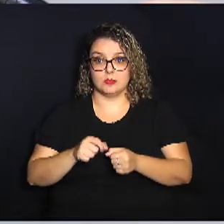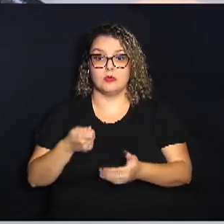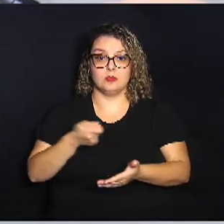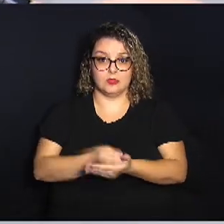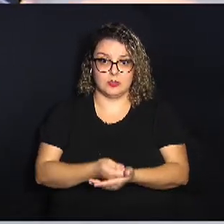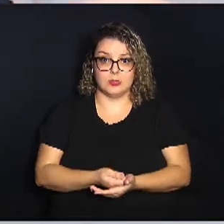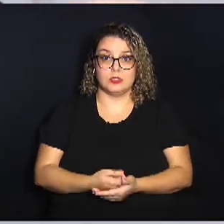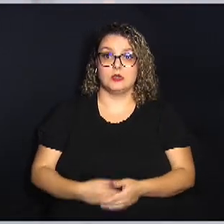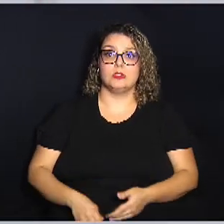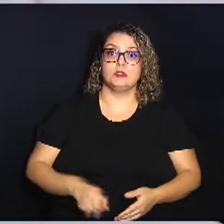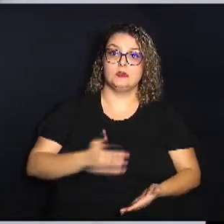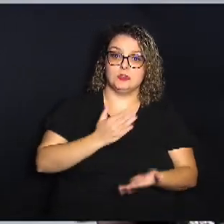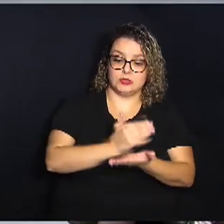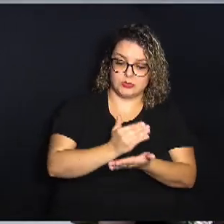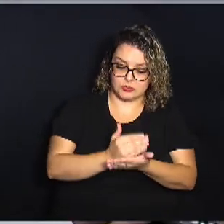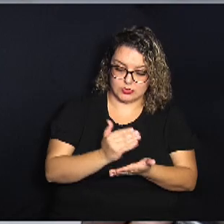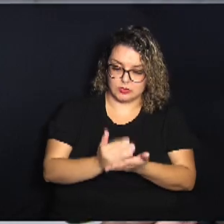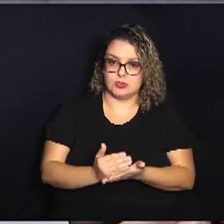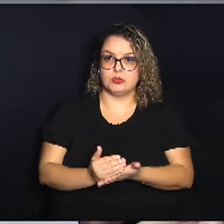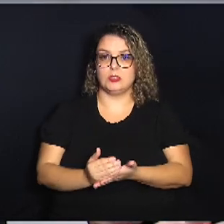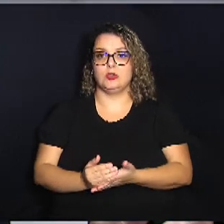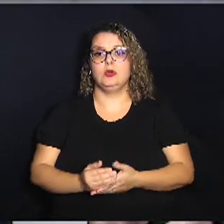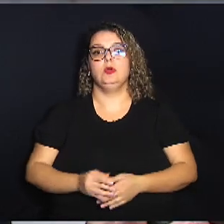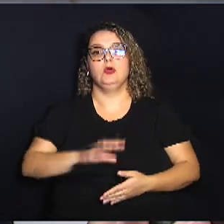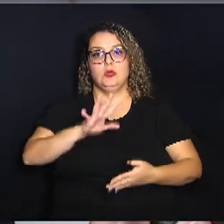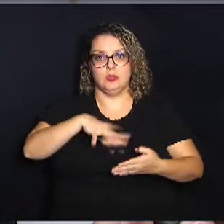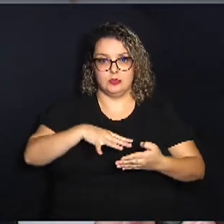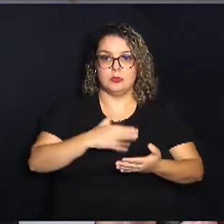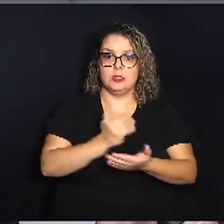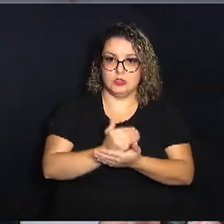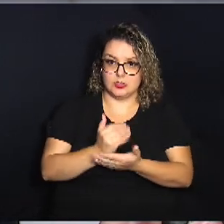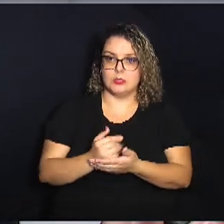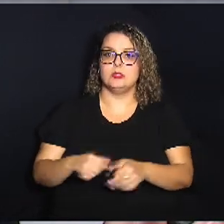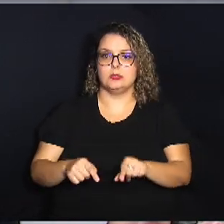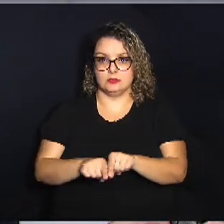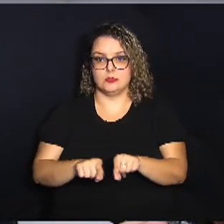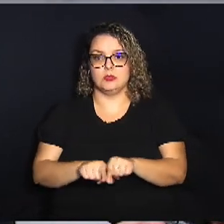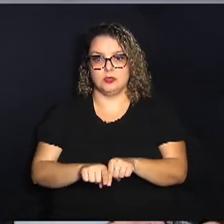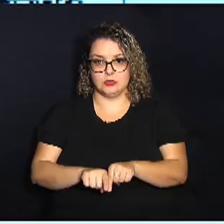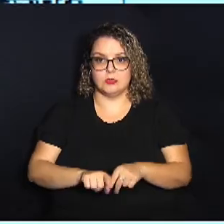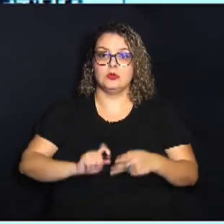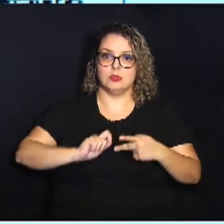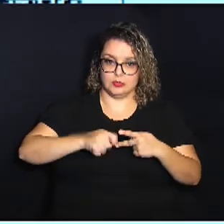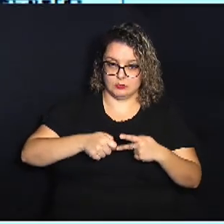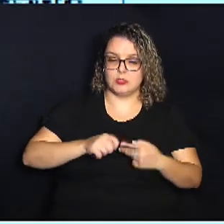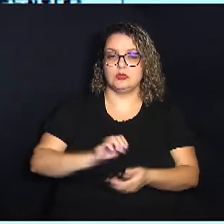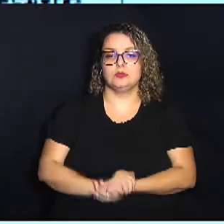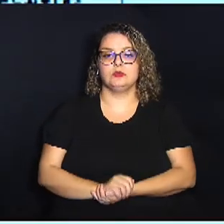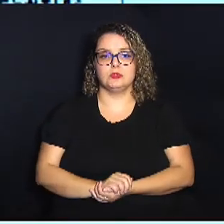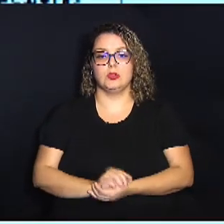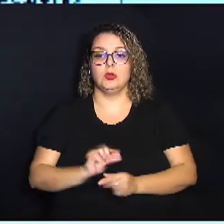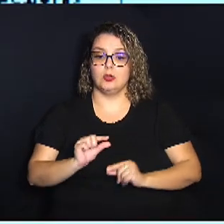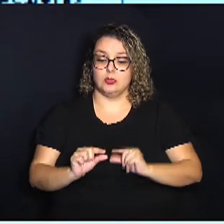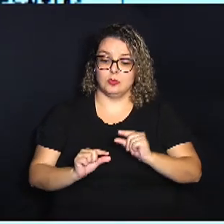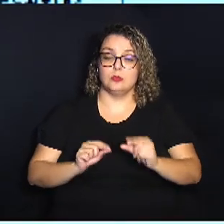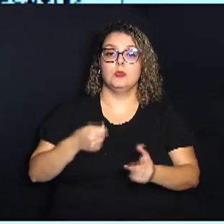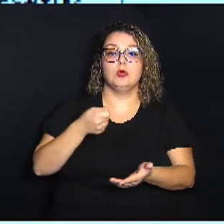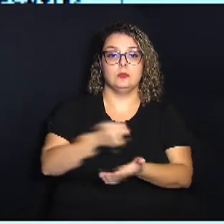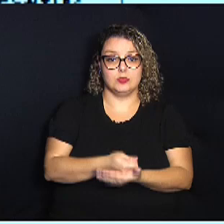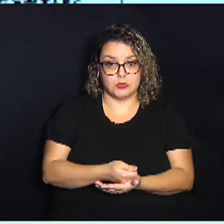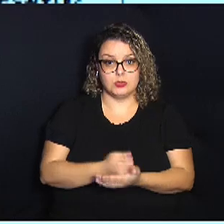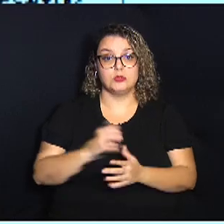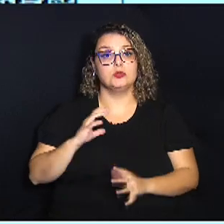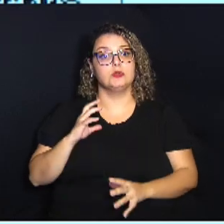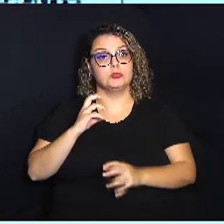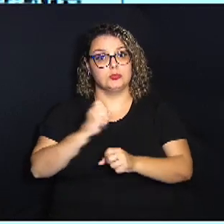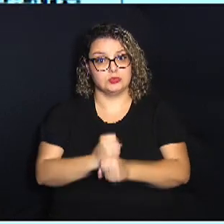vier e fizer o parcelamento, o seu boleto do parcelamento também terá o código PICS. Gradualmente, os pagamentos deverão todos